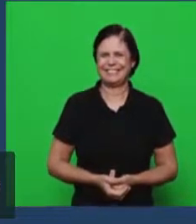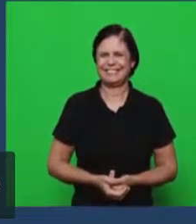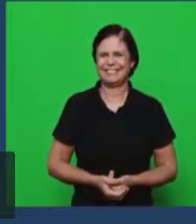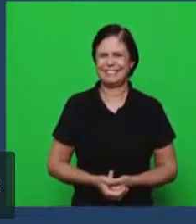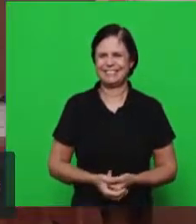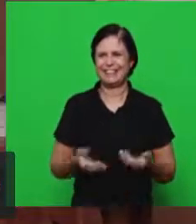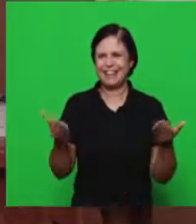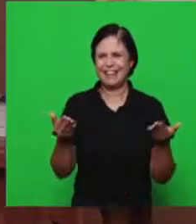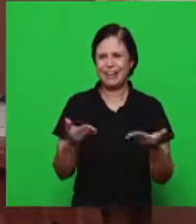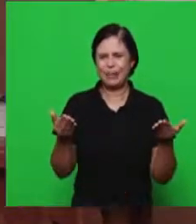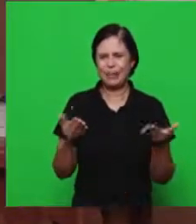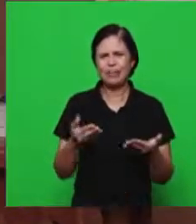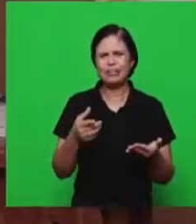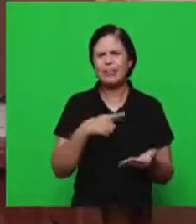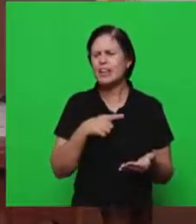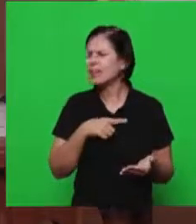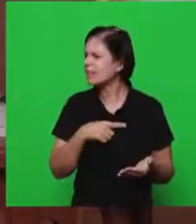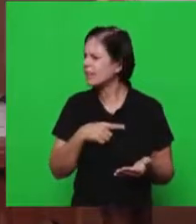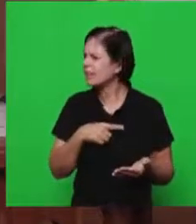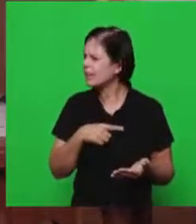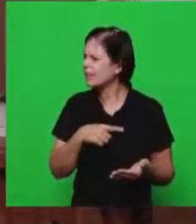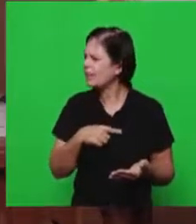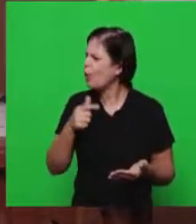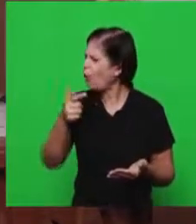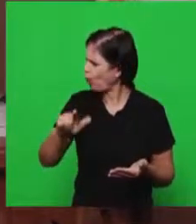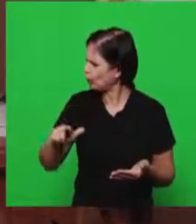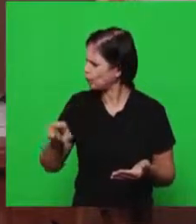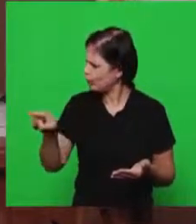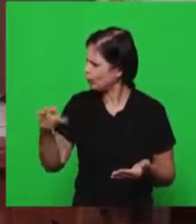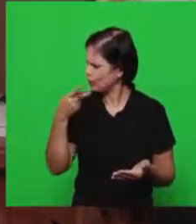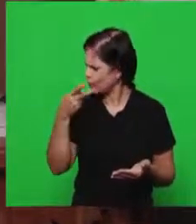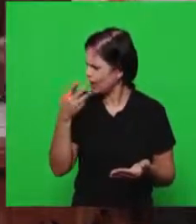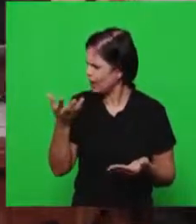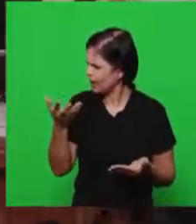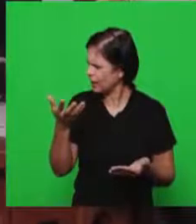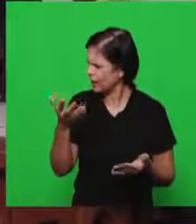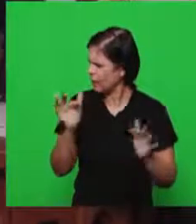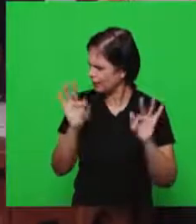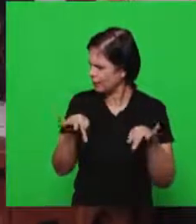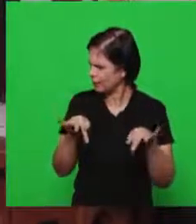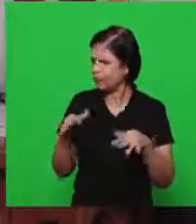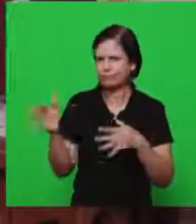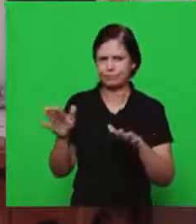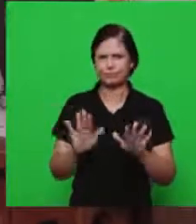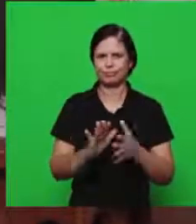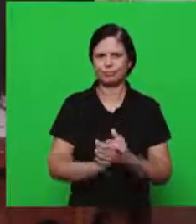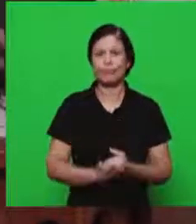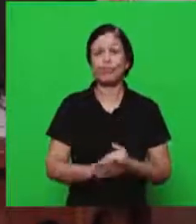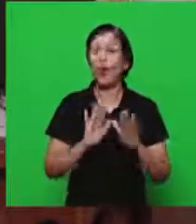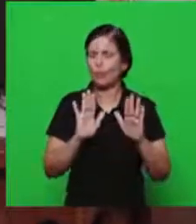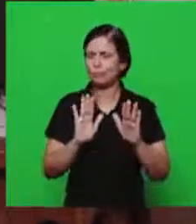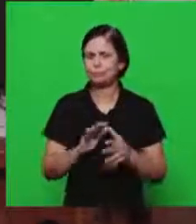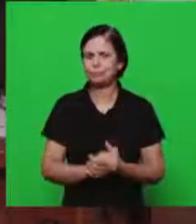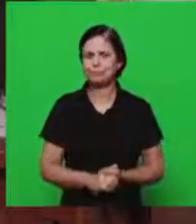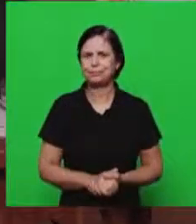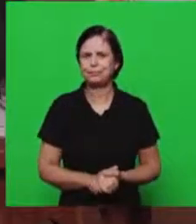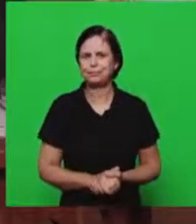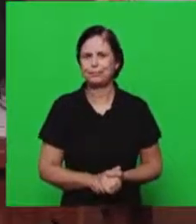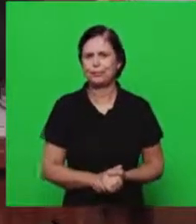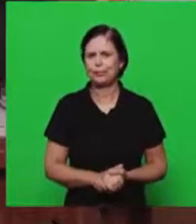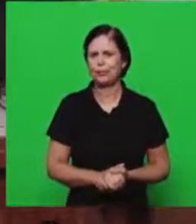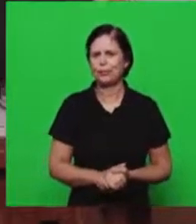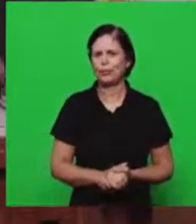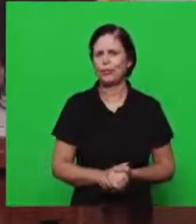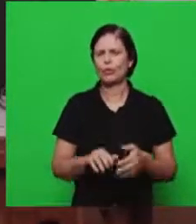nós temos ainda uma palavra para transmitir para os irmãos para encerramento não irmãos é o seguinte quanto a esse